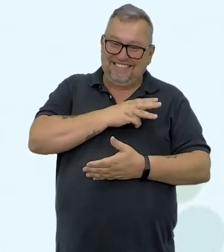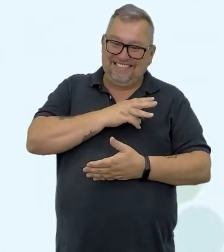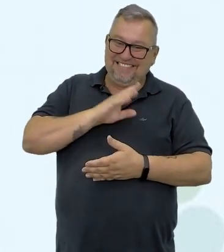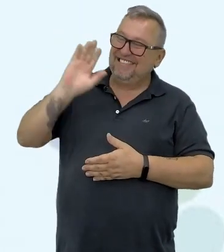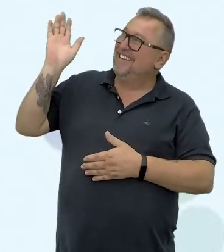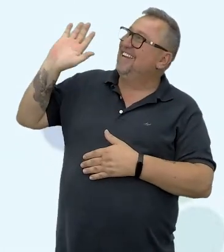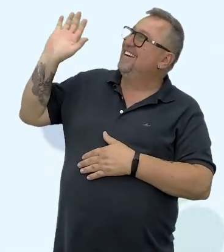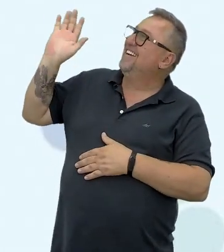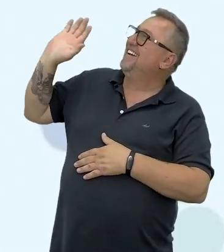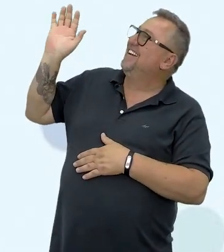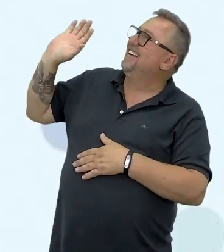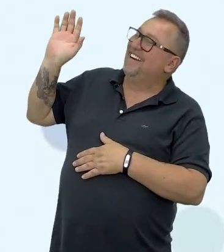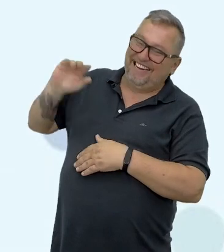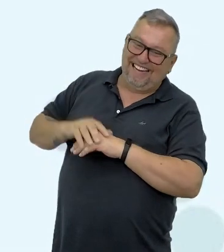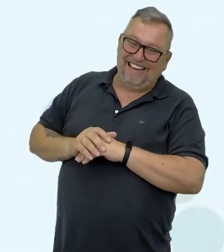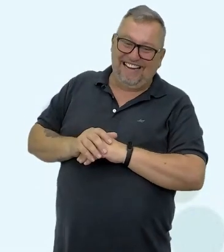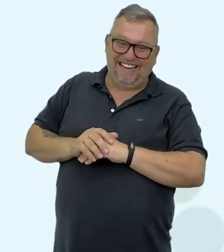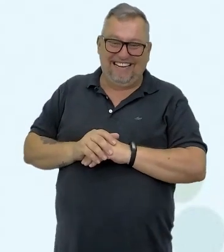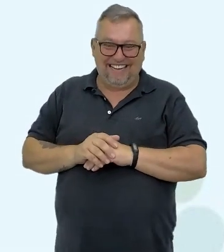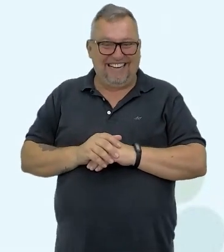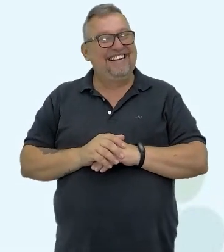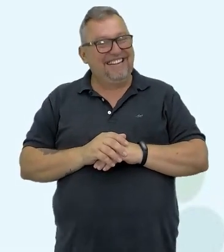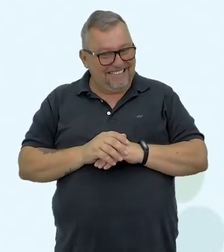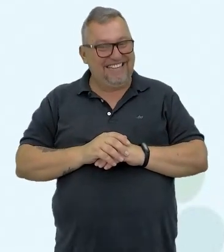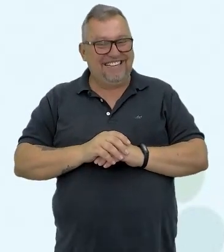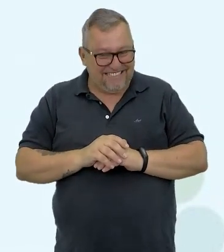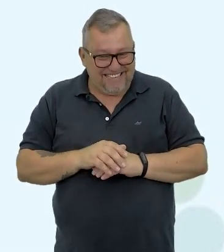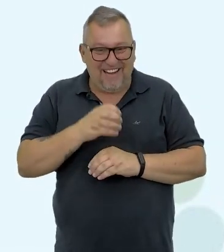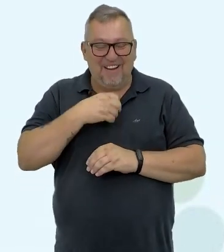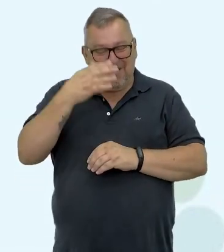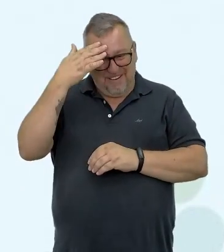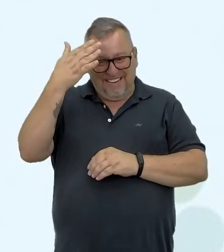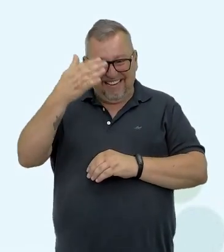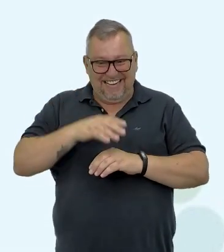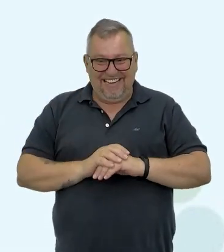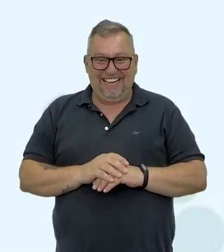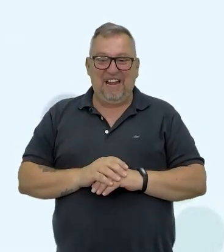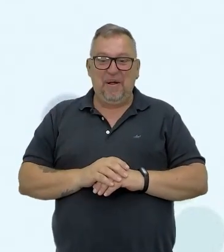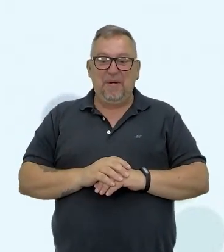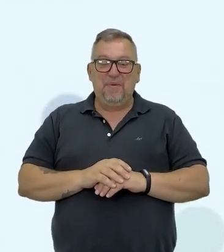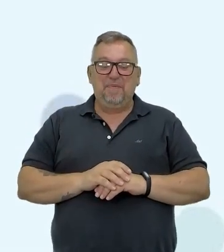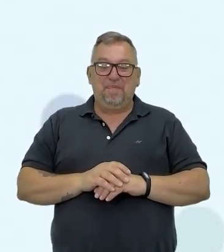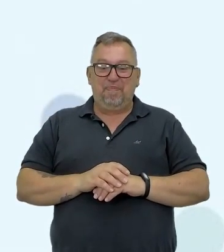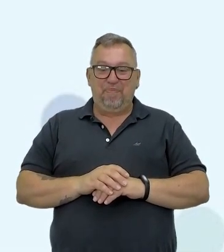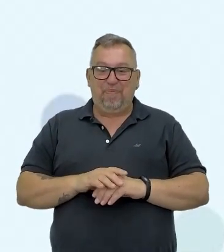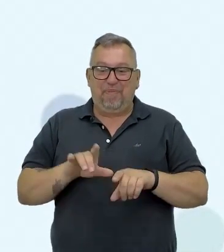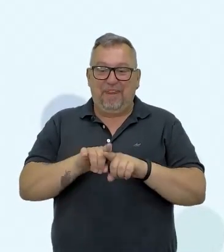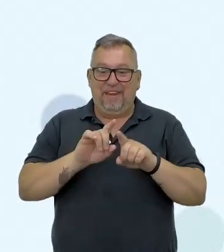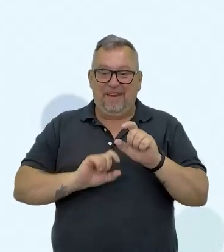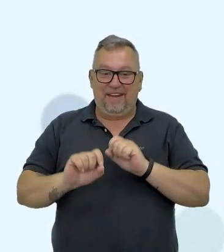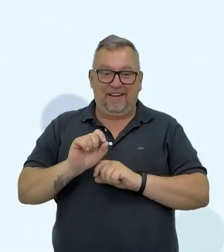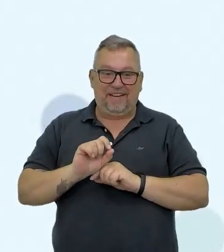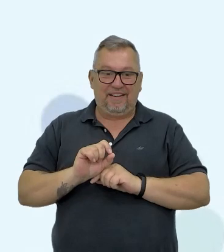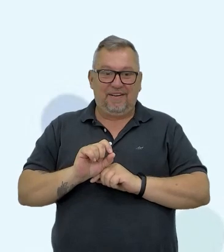comecei a rir, porque a já sabia que era dele que eu estava falando. Seja bem-vindo, Sidney. É isso aí. Olha só.